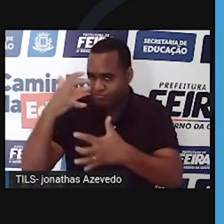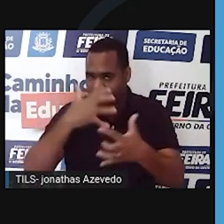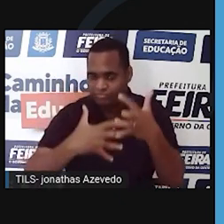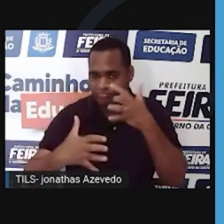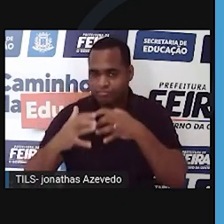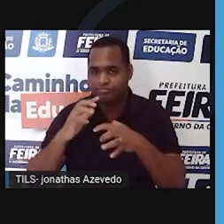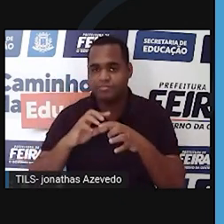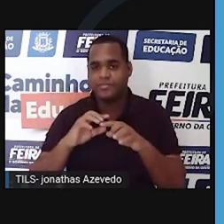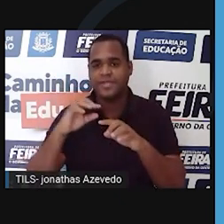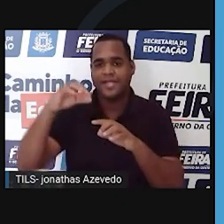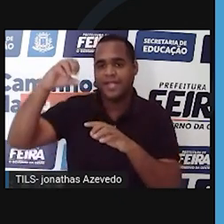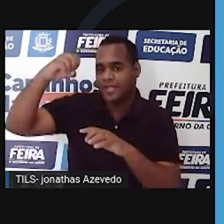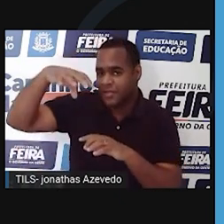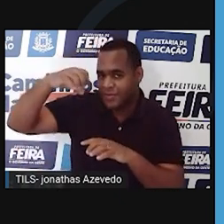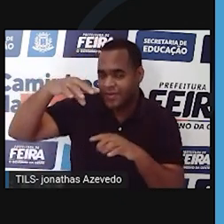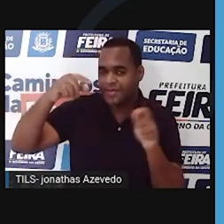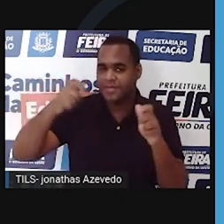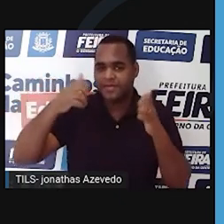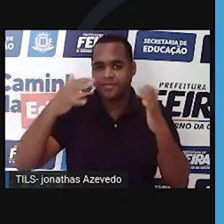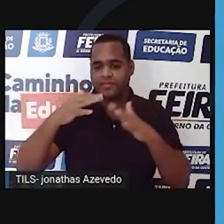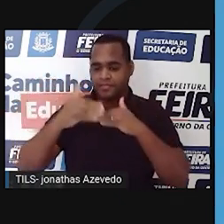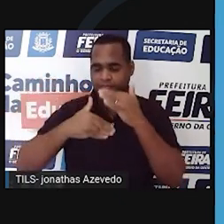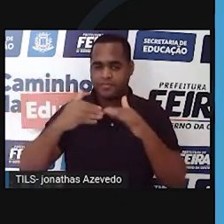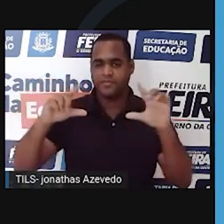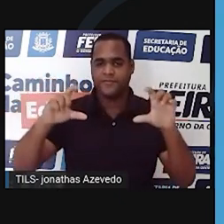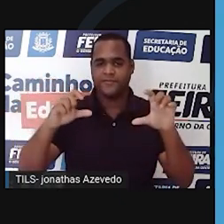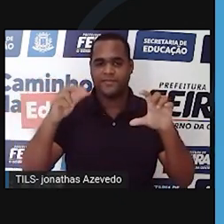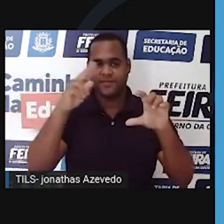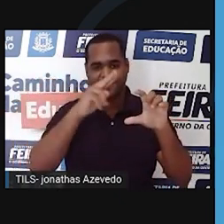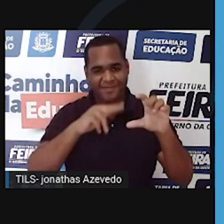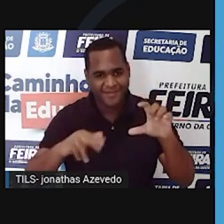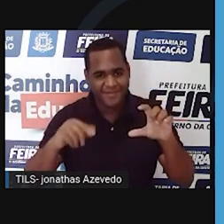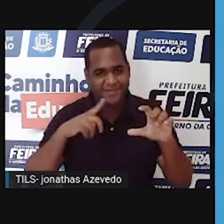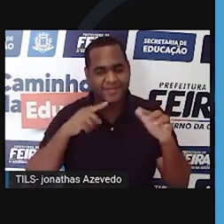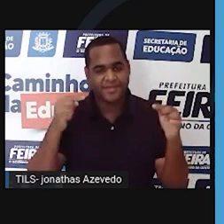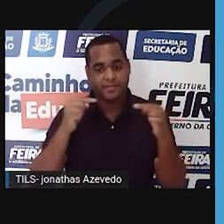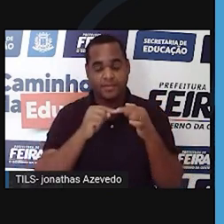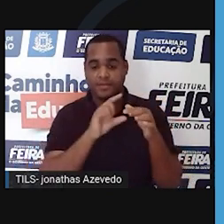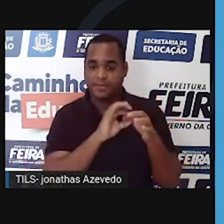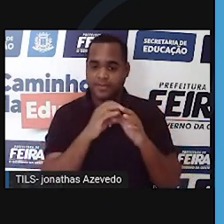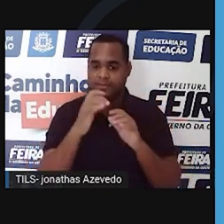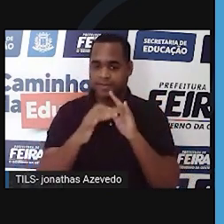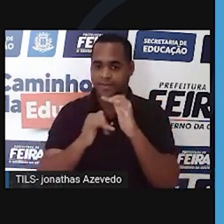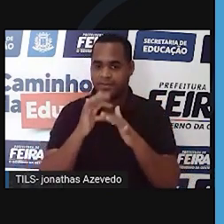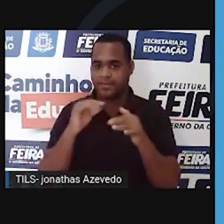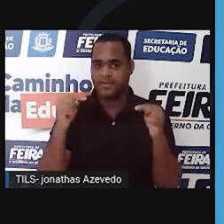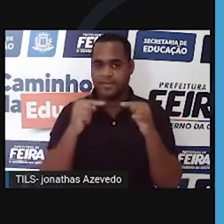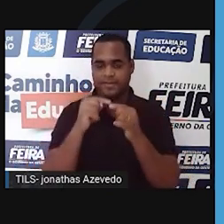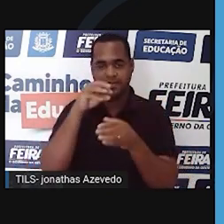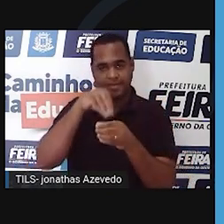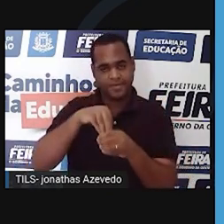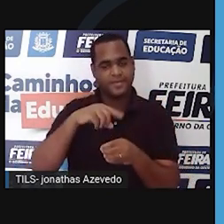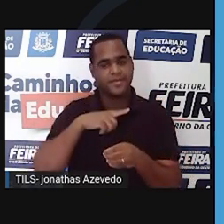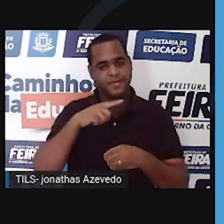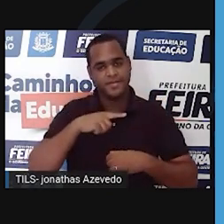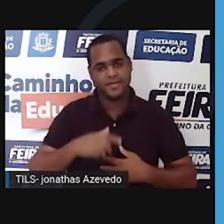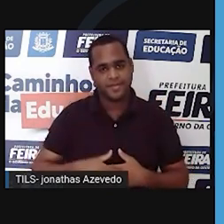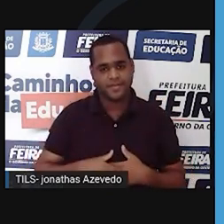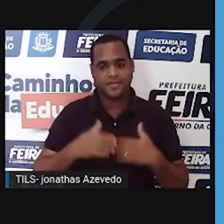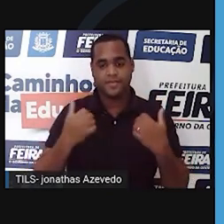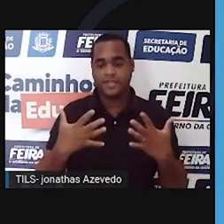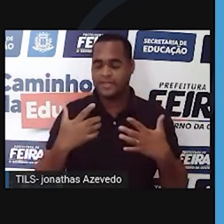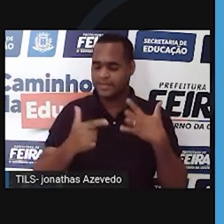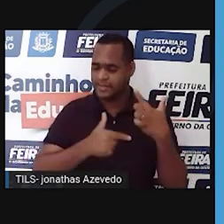destrutiva da luz, acaba se formando uma imagem segundo a própria molécula dentro do cristal. Então, após todo esse